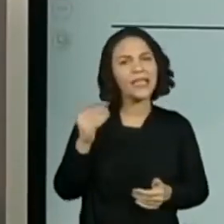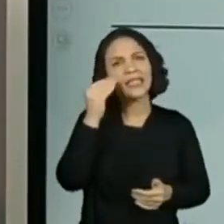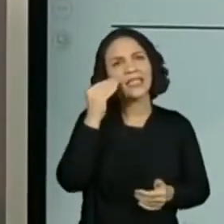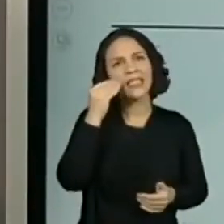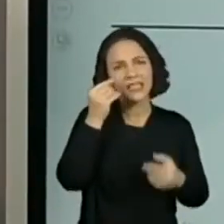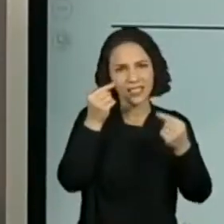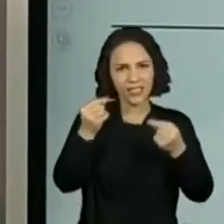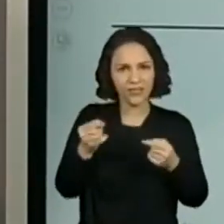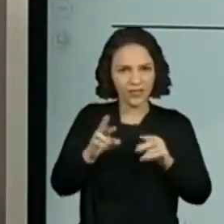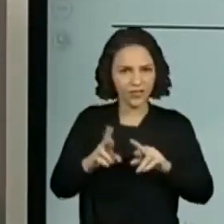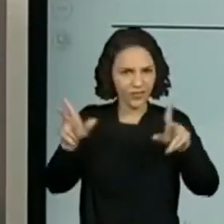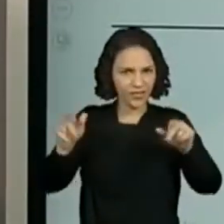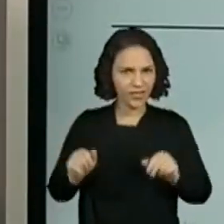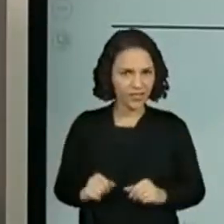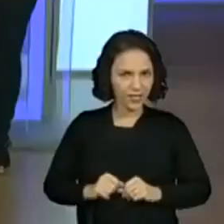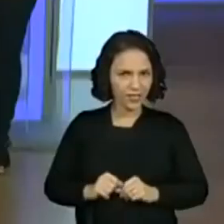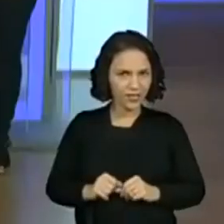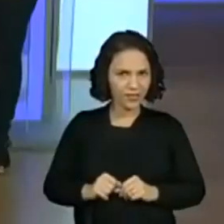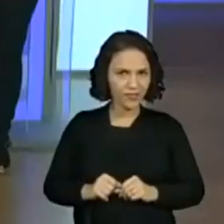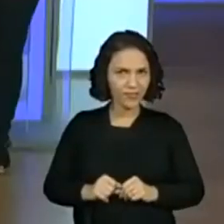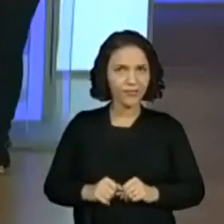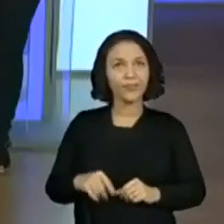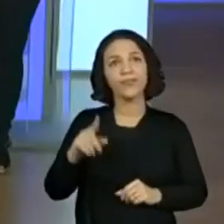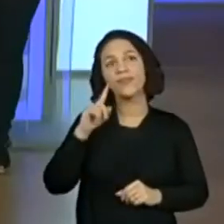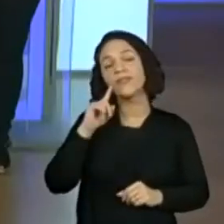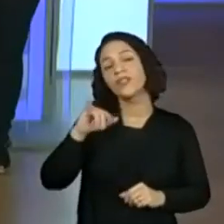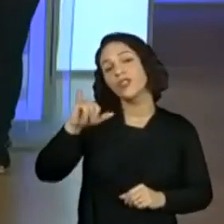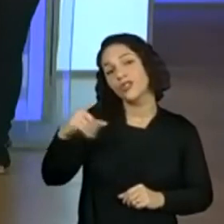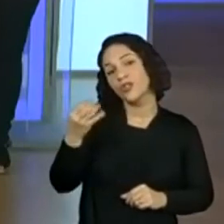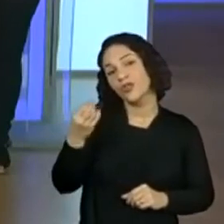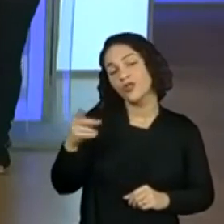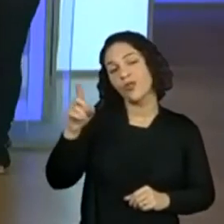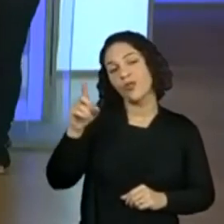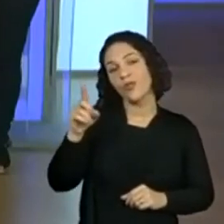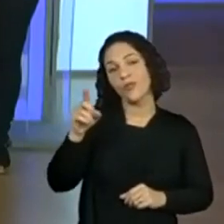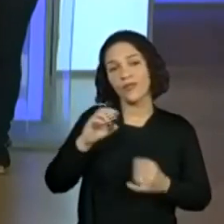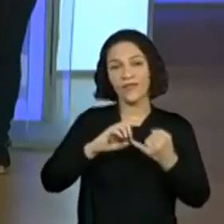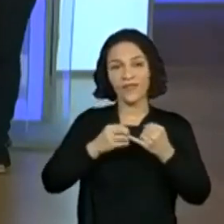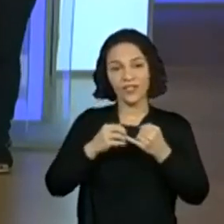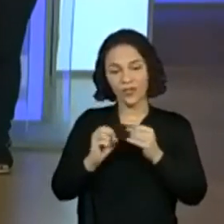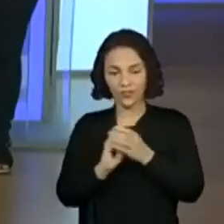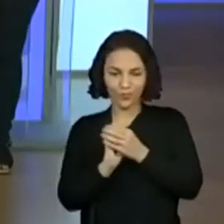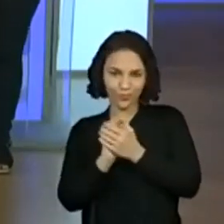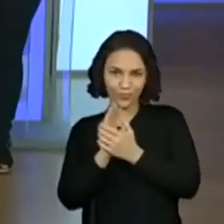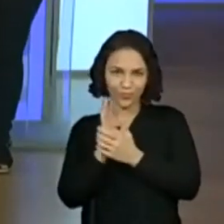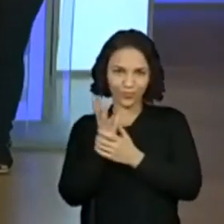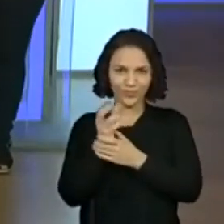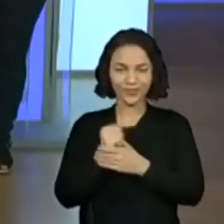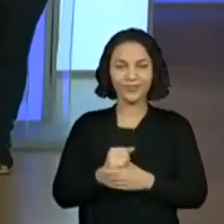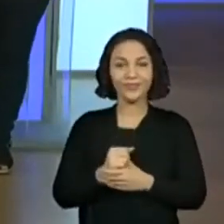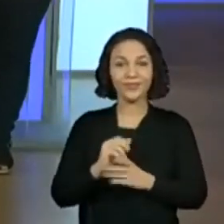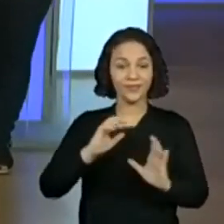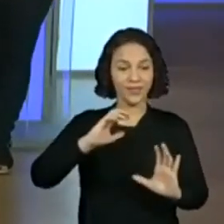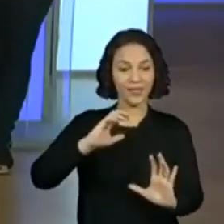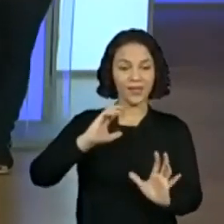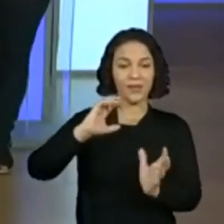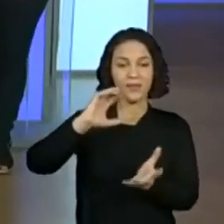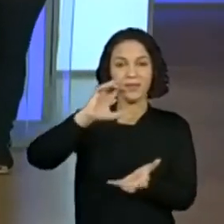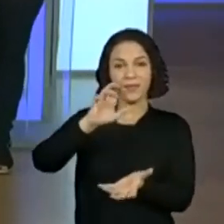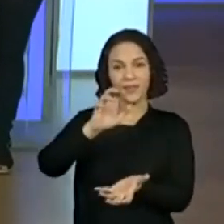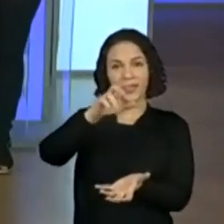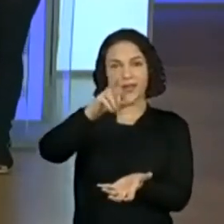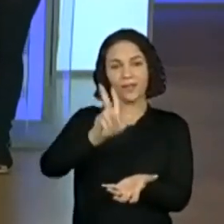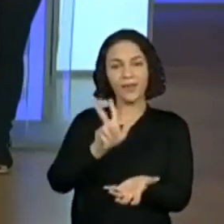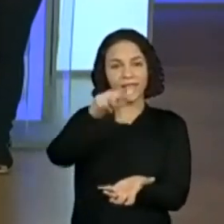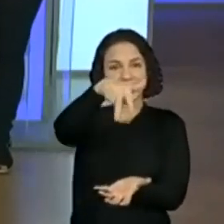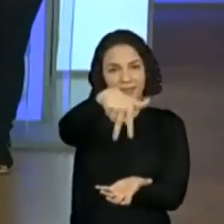desafio diferente. João, o pé de feijão agora é com você, professora. Agora é comigo? Ah, o pequeno príncipe. Está aparecendo ali vários. Vários,